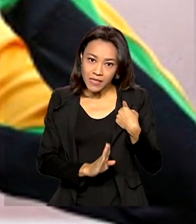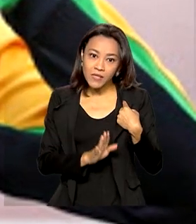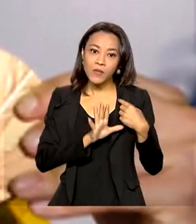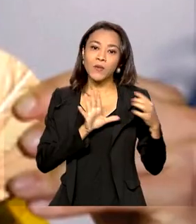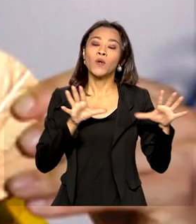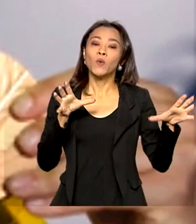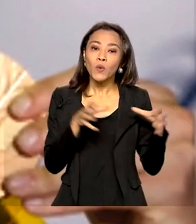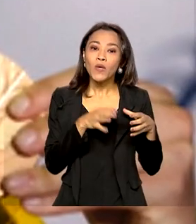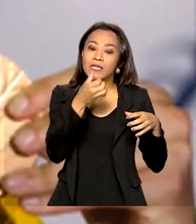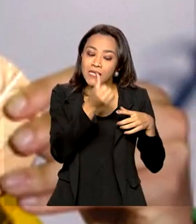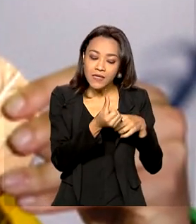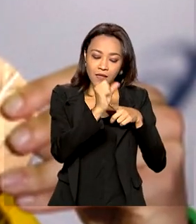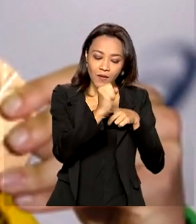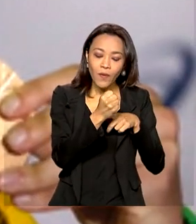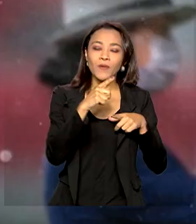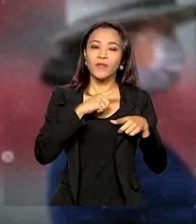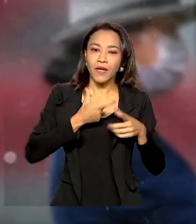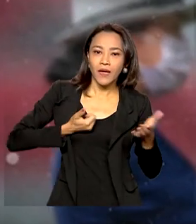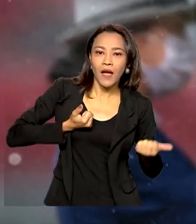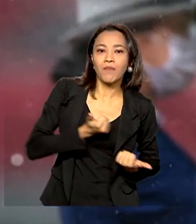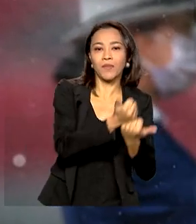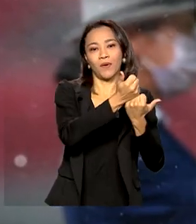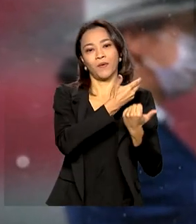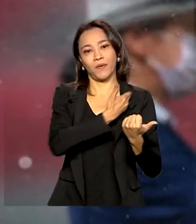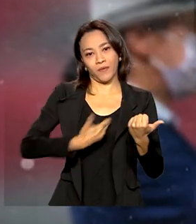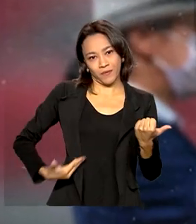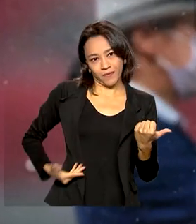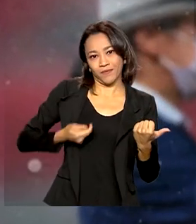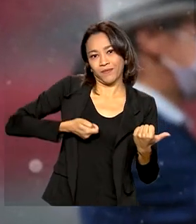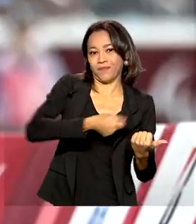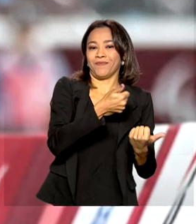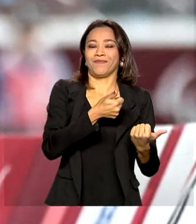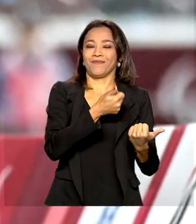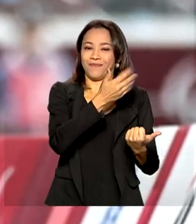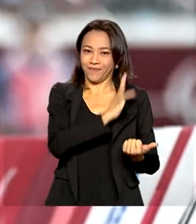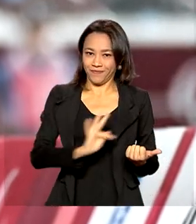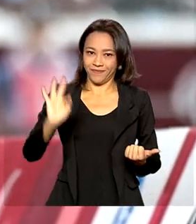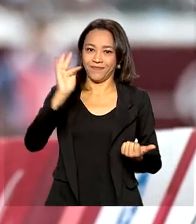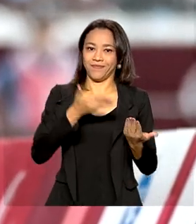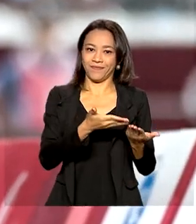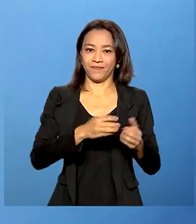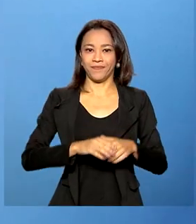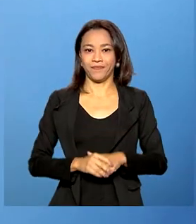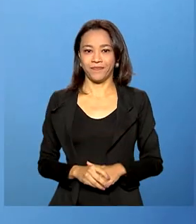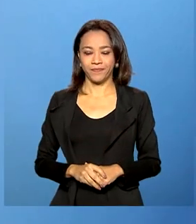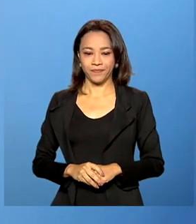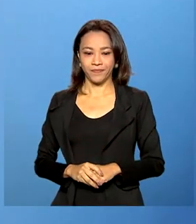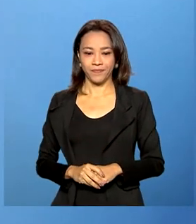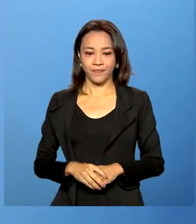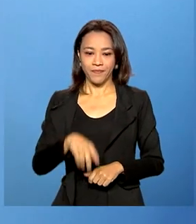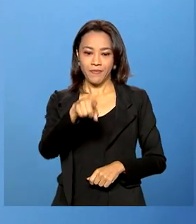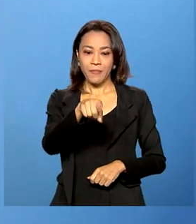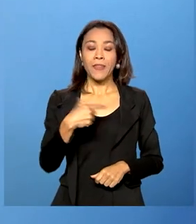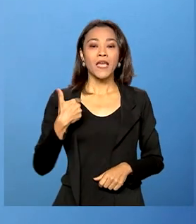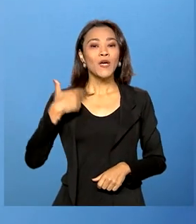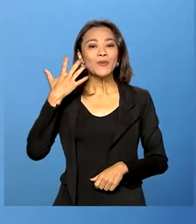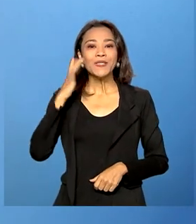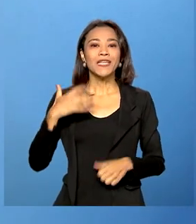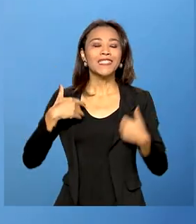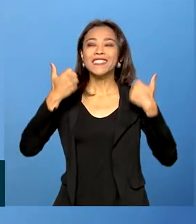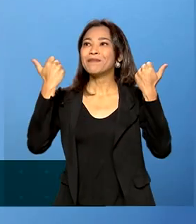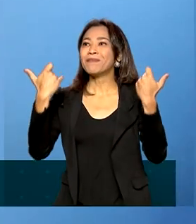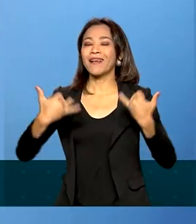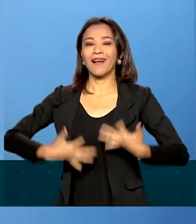68 tem o patrocínio do programa Bolsa Atleta do Governo Federal. Nem palavras para definir o Bolsa